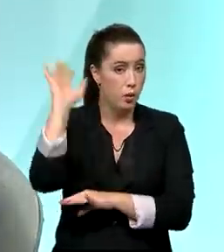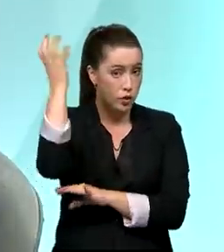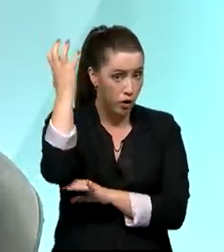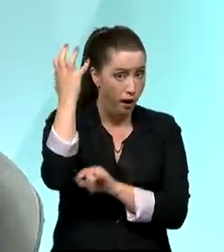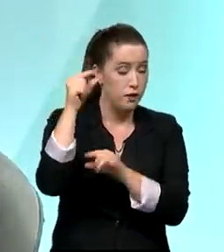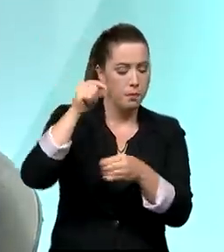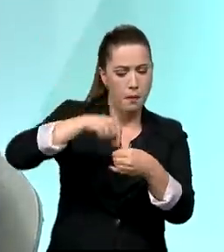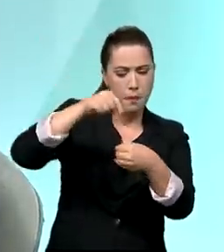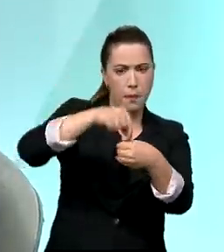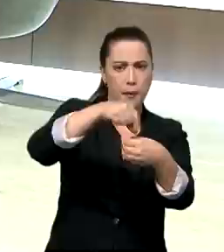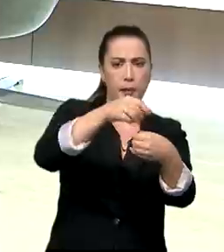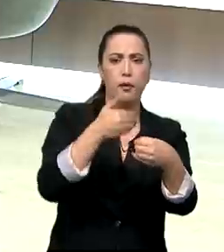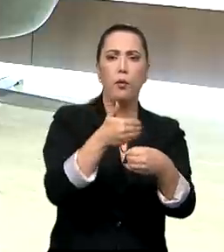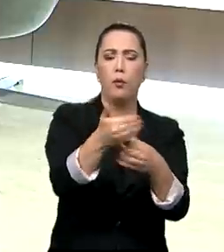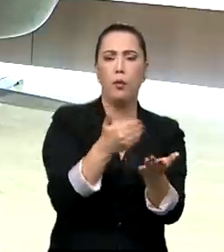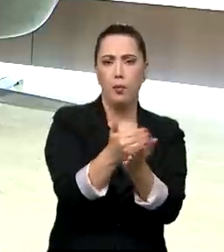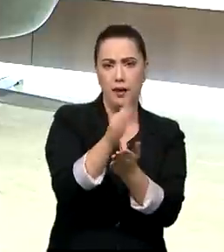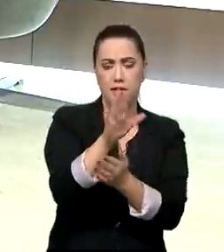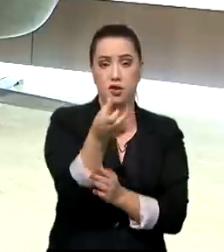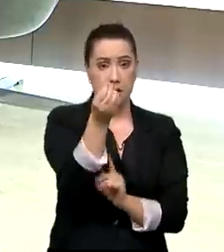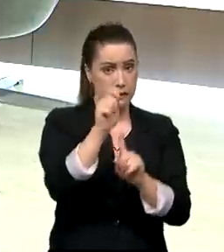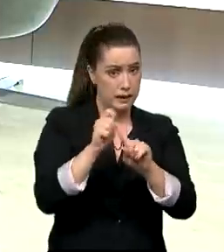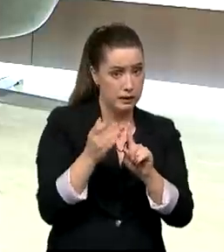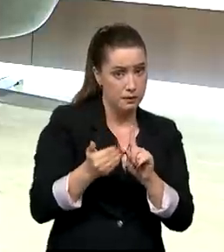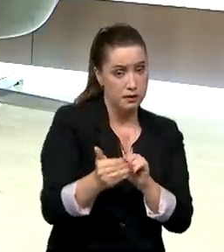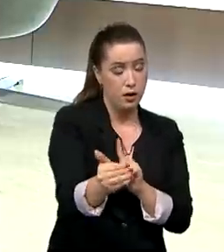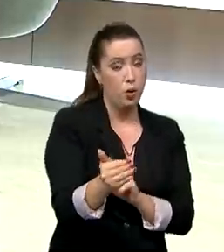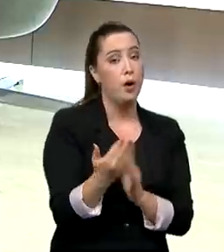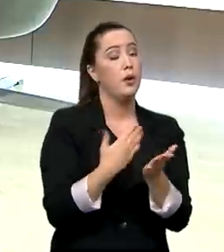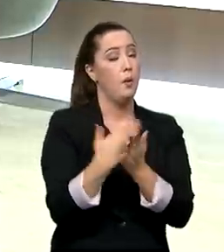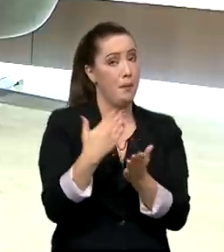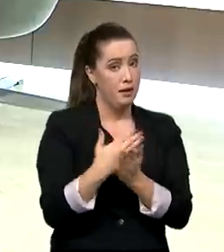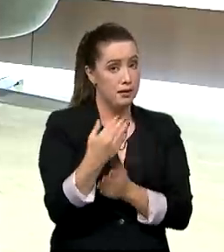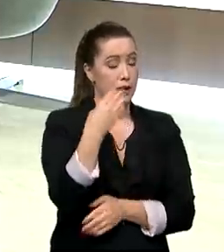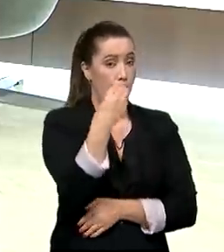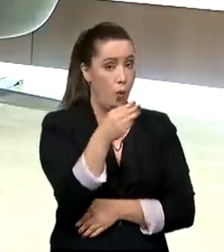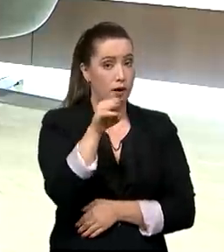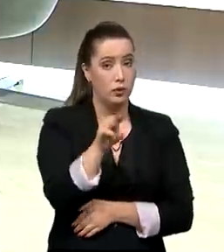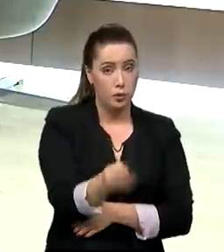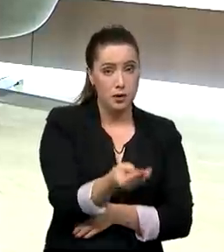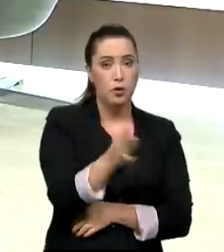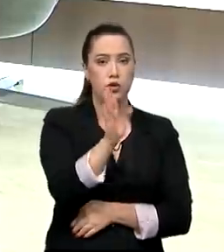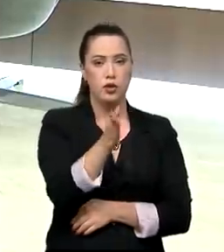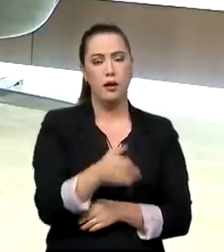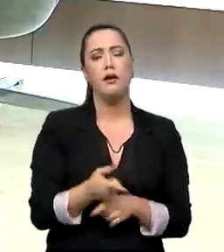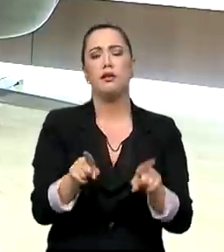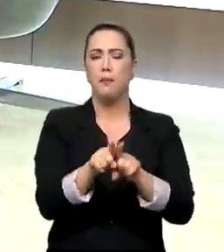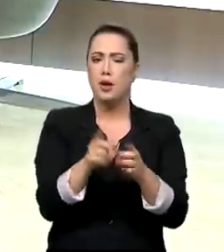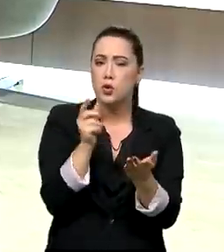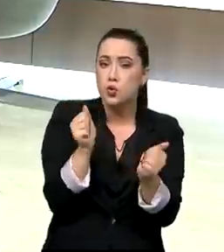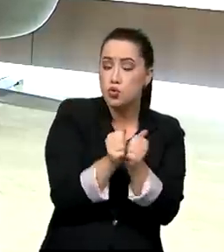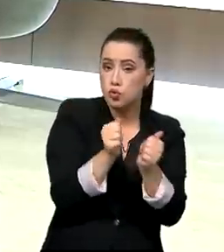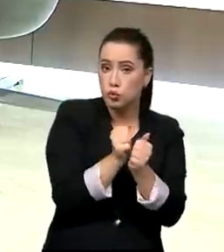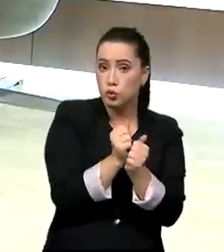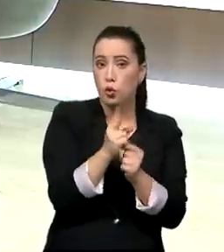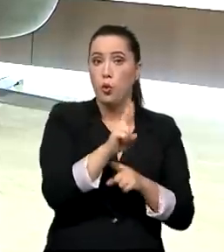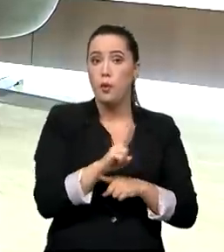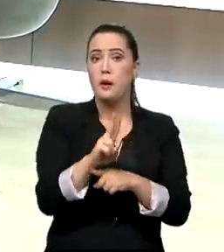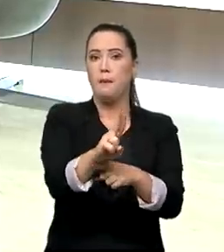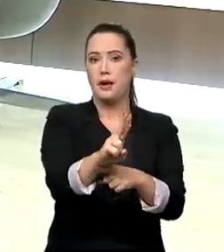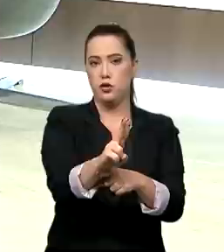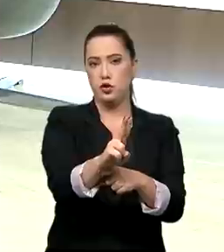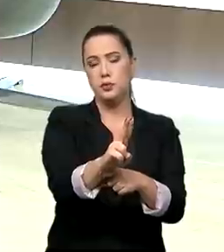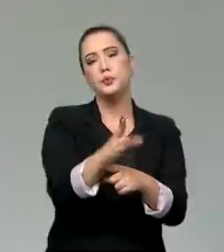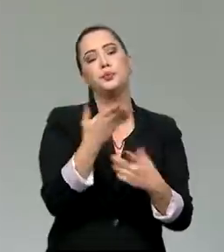4 milhões em 6 meses, começar o plantio, e, ao mesmo tempo, o microcrédito. Agora, o senhor é um homem do